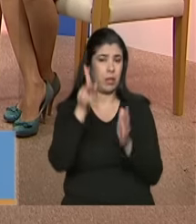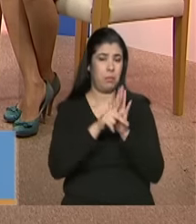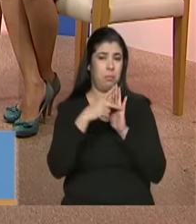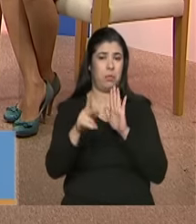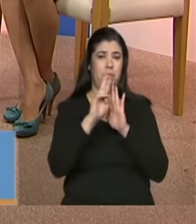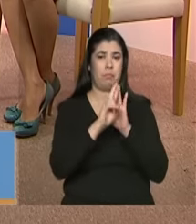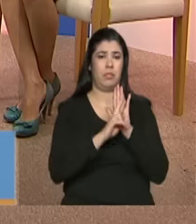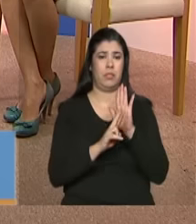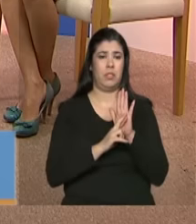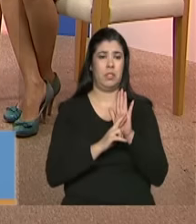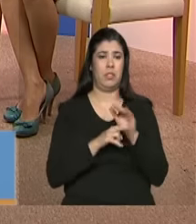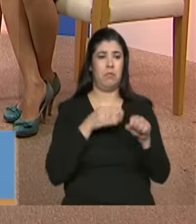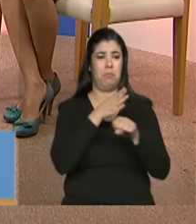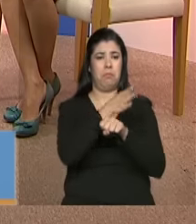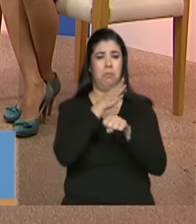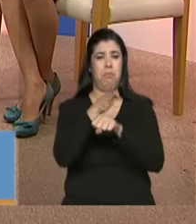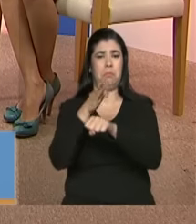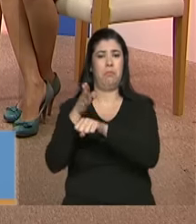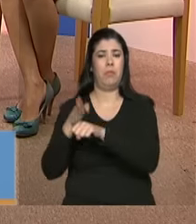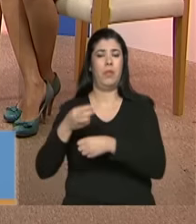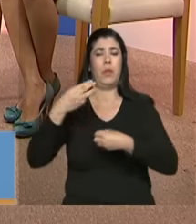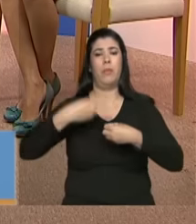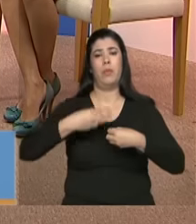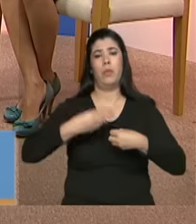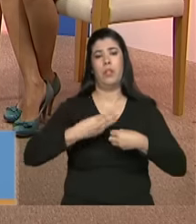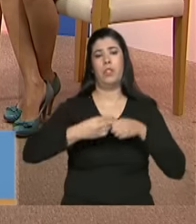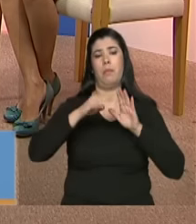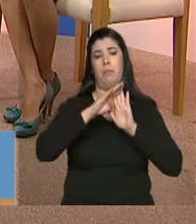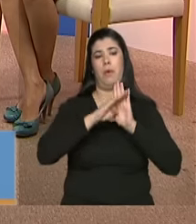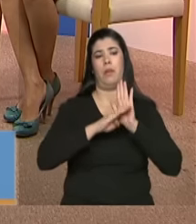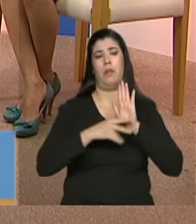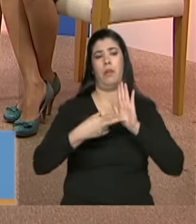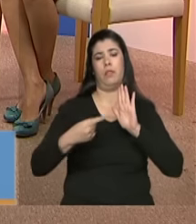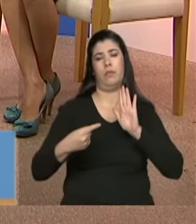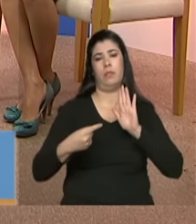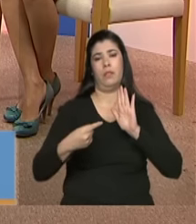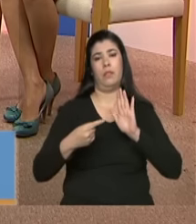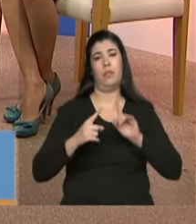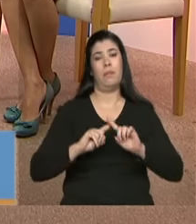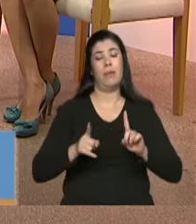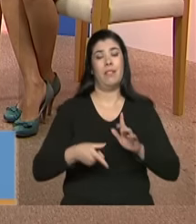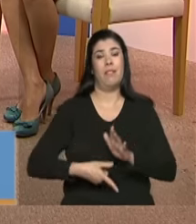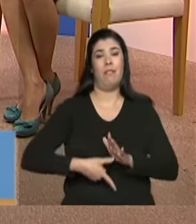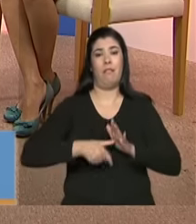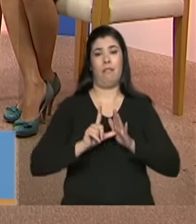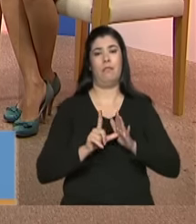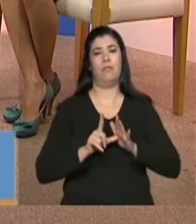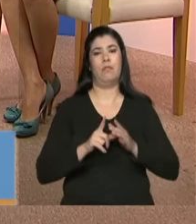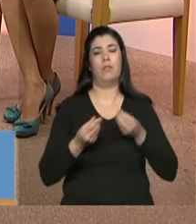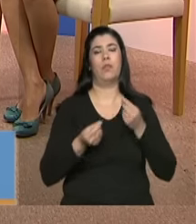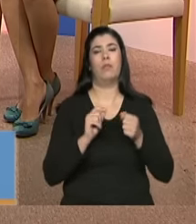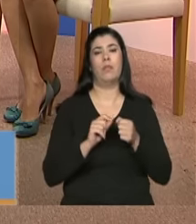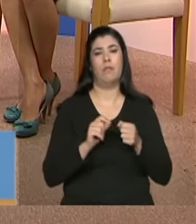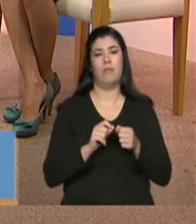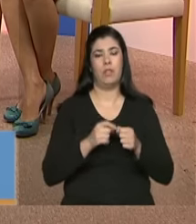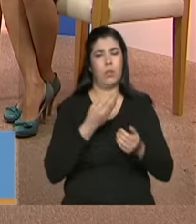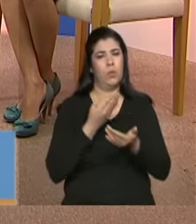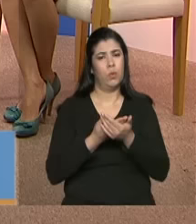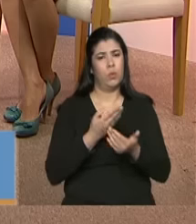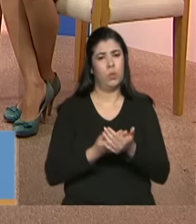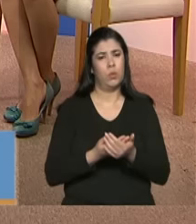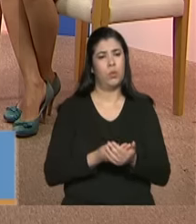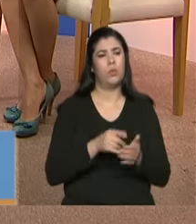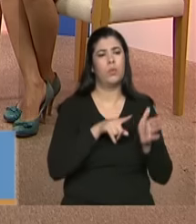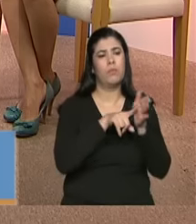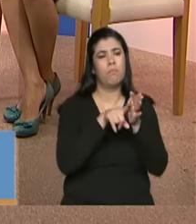alcançar os municípios com tais e tais características mas antes de fazer isso é estabelecido então um estudo sobre